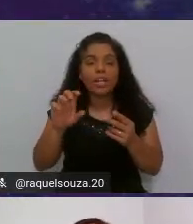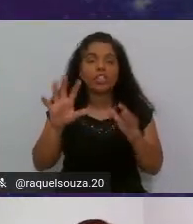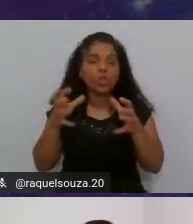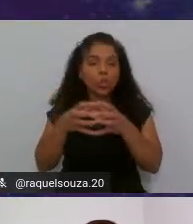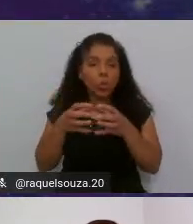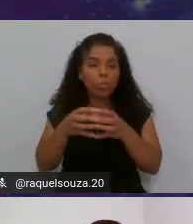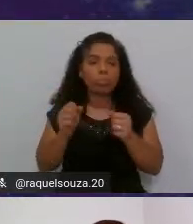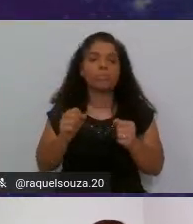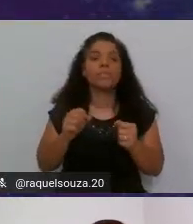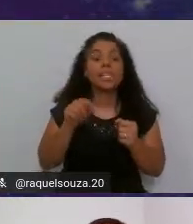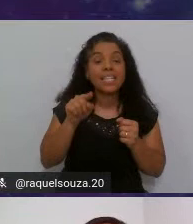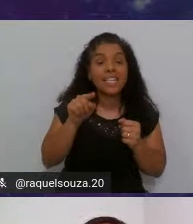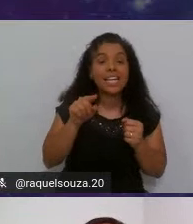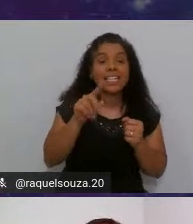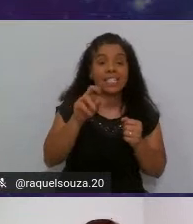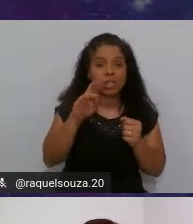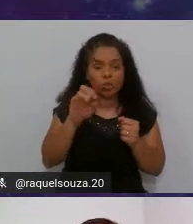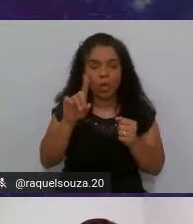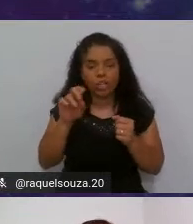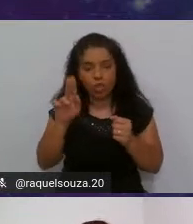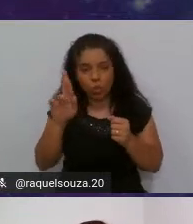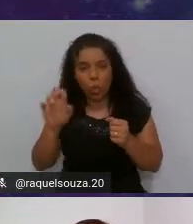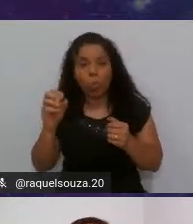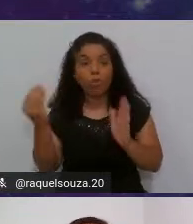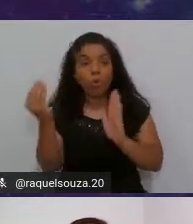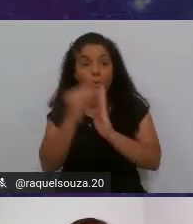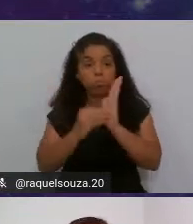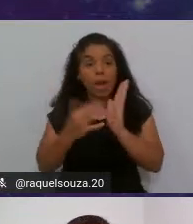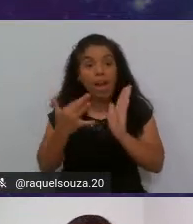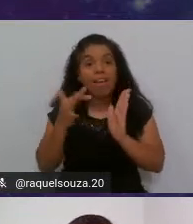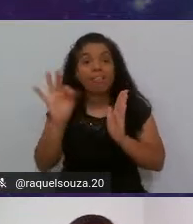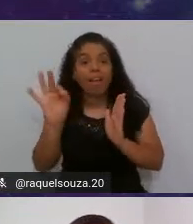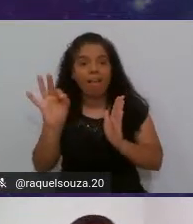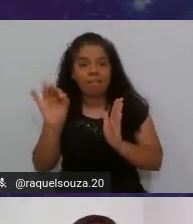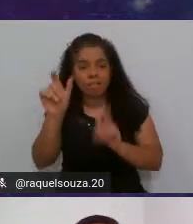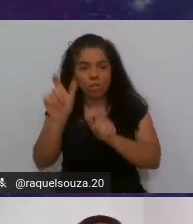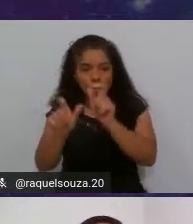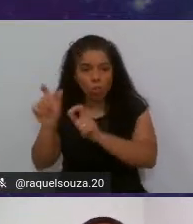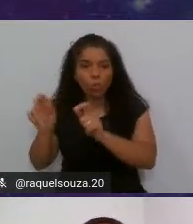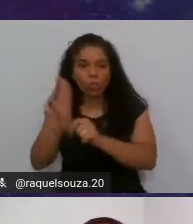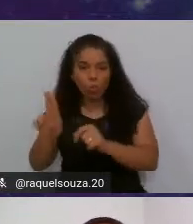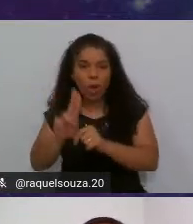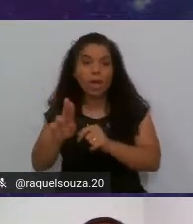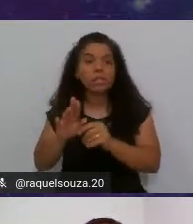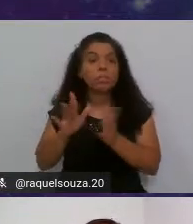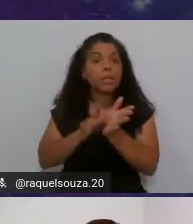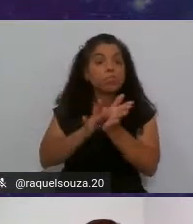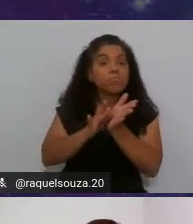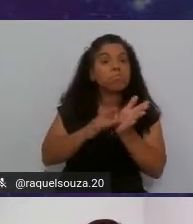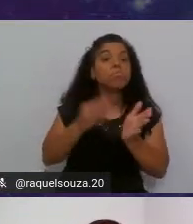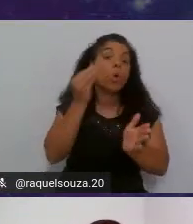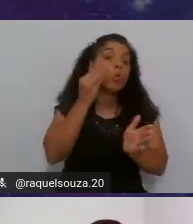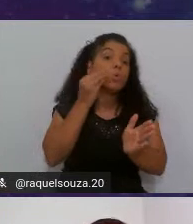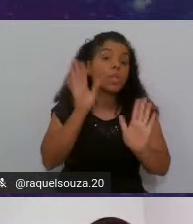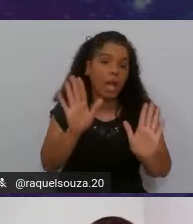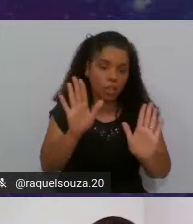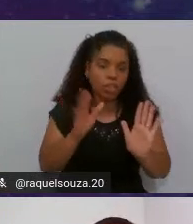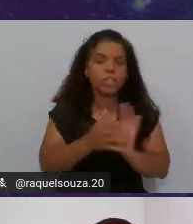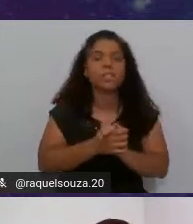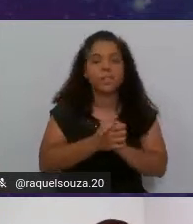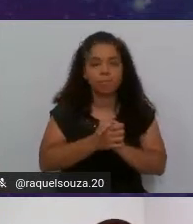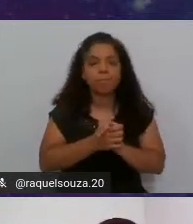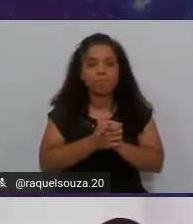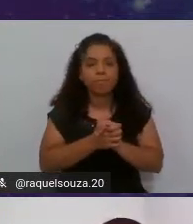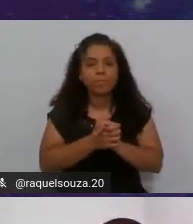thread group eu vou adicionar 10 usuários para simular os meus testes 10 usuários para simular os meus